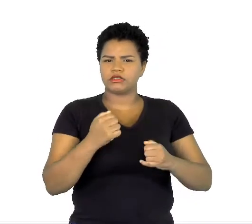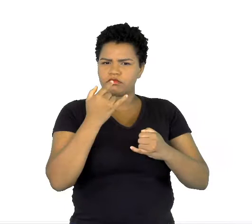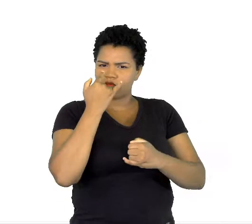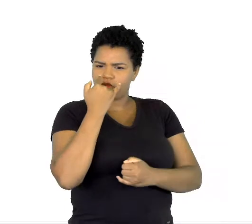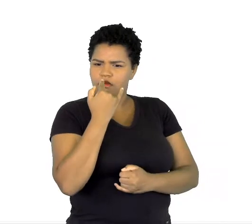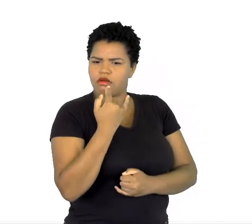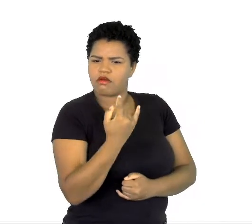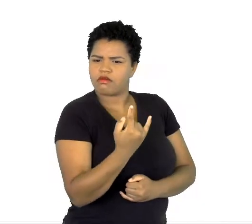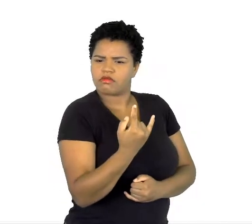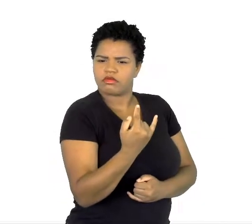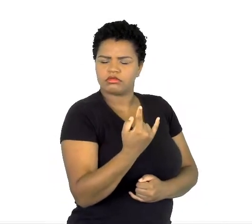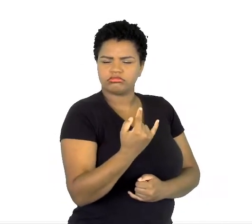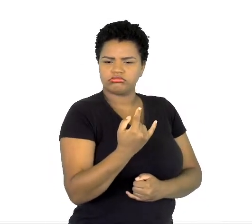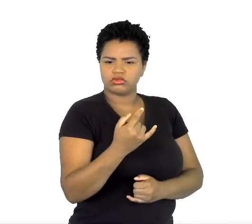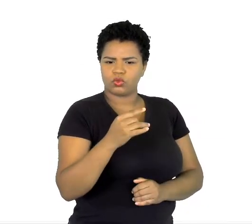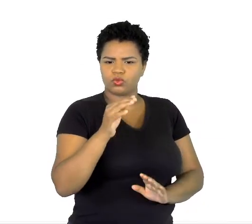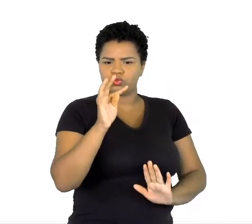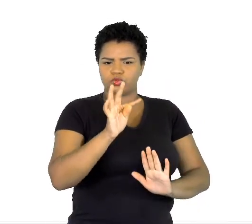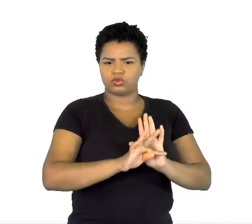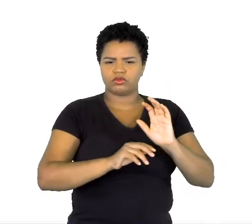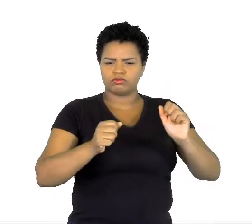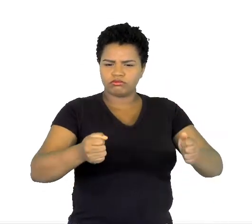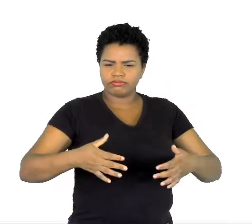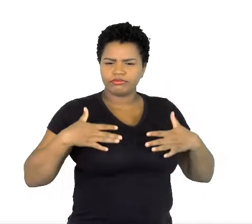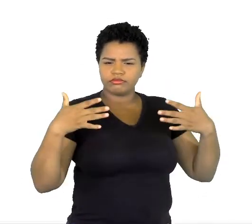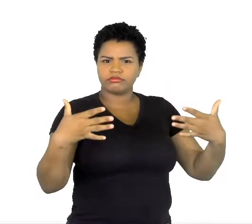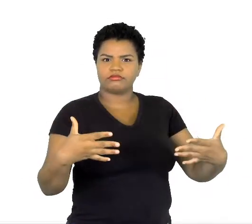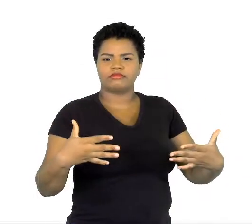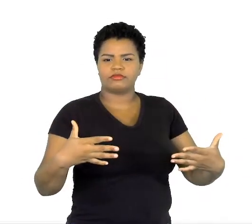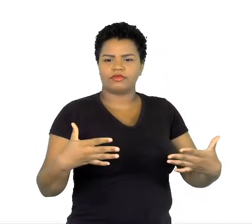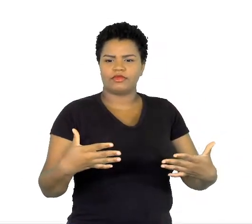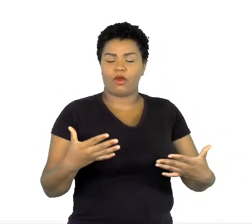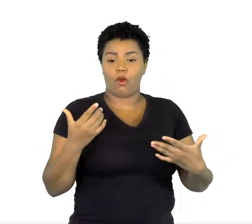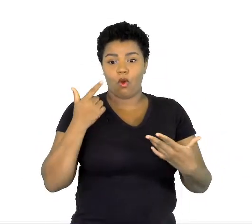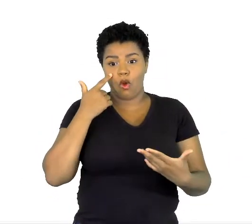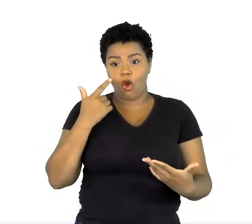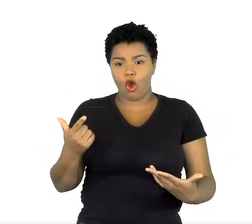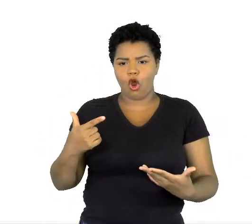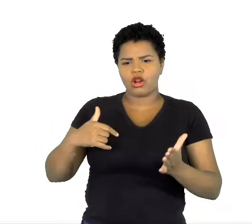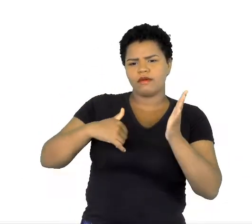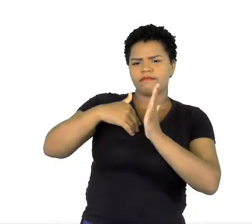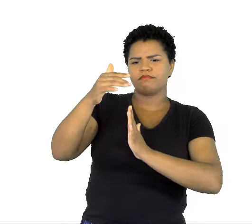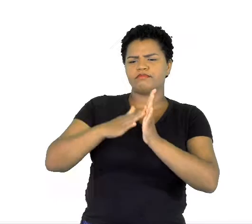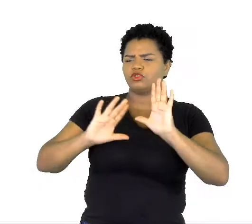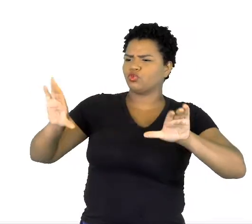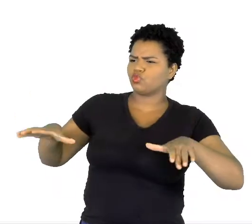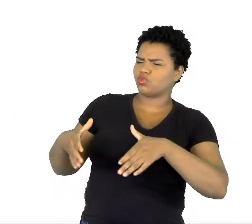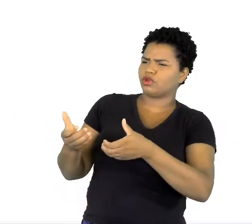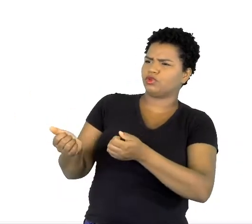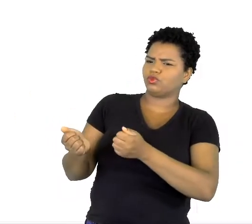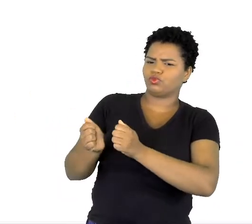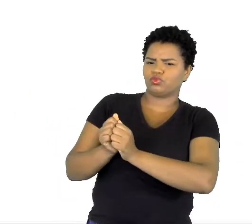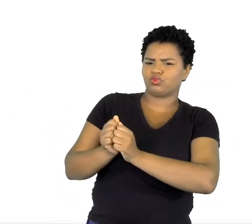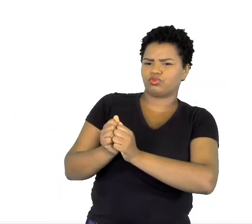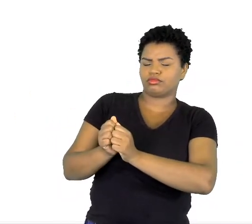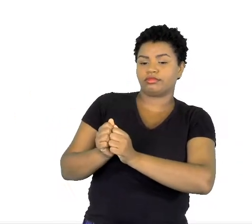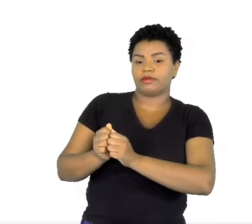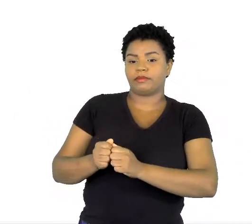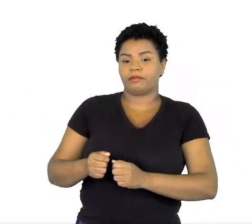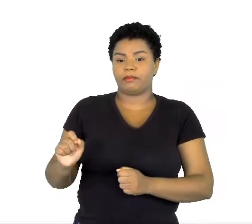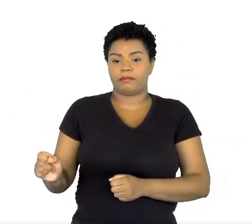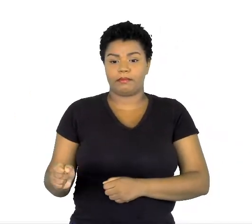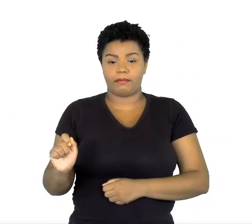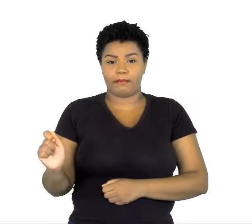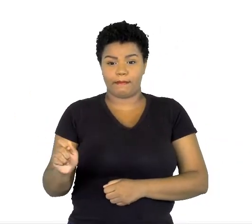Tem um texto surpreendente, ó. Pinte com a turma. Promoção. Aí ele coloca na compra dos